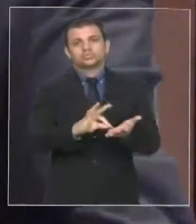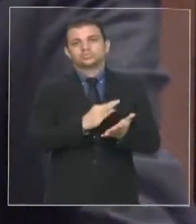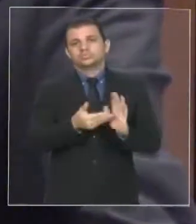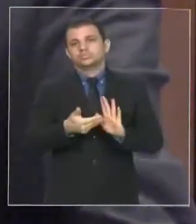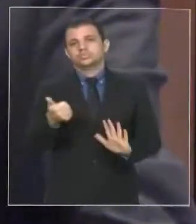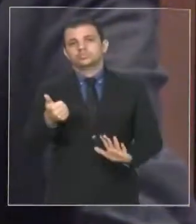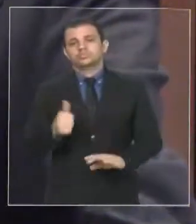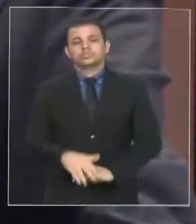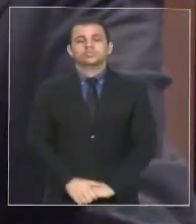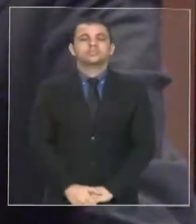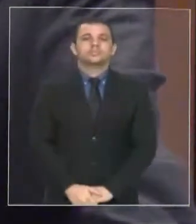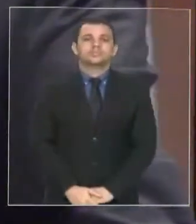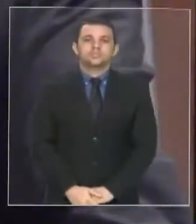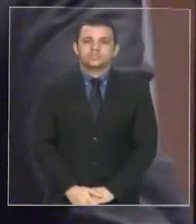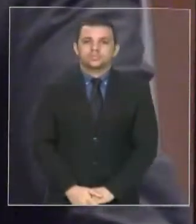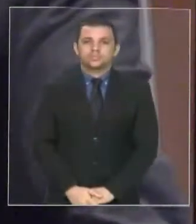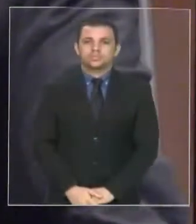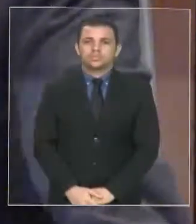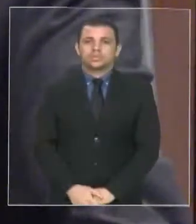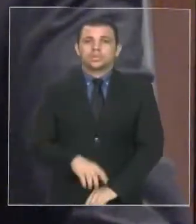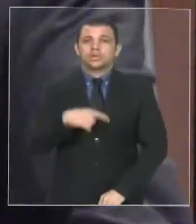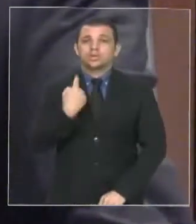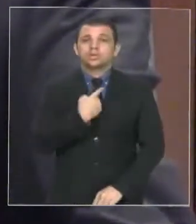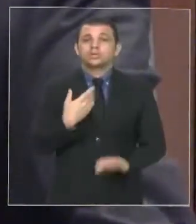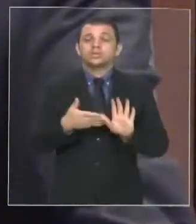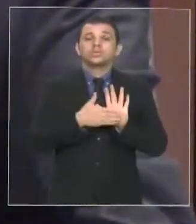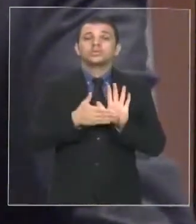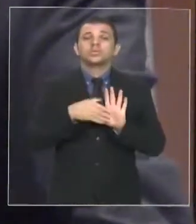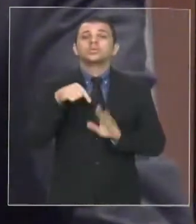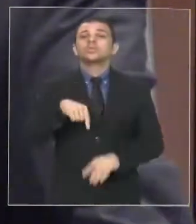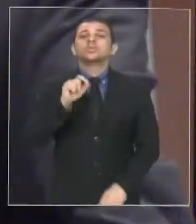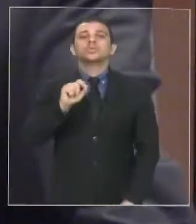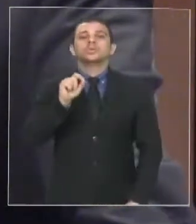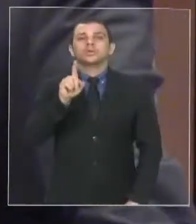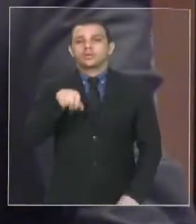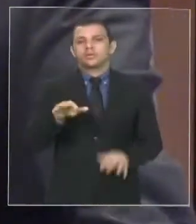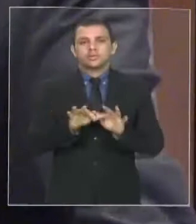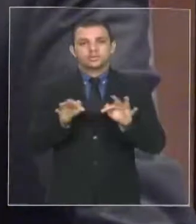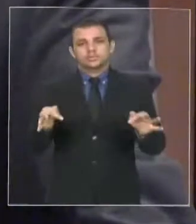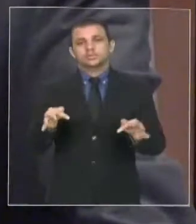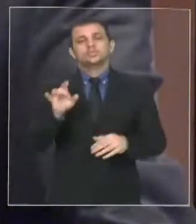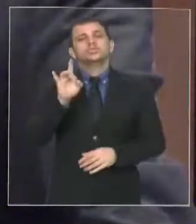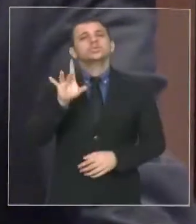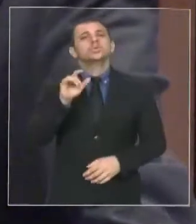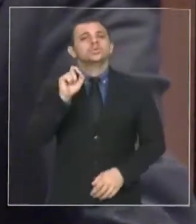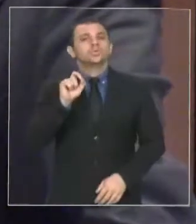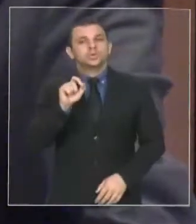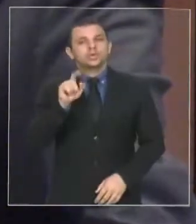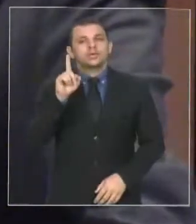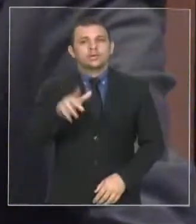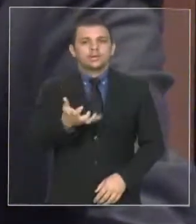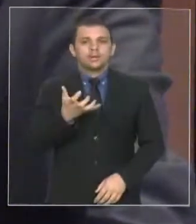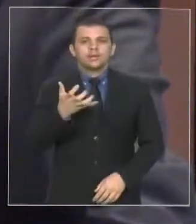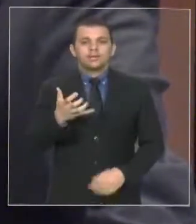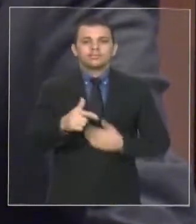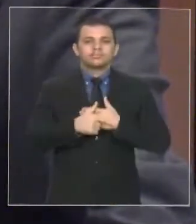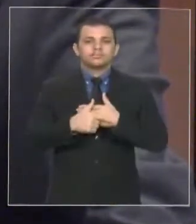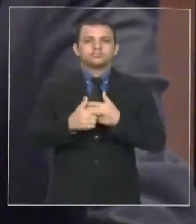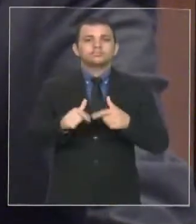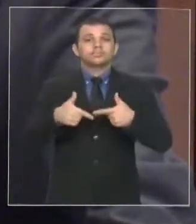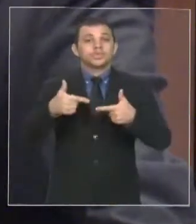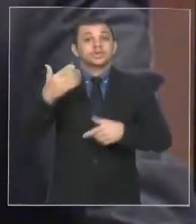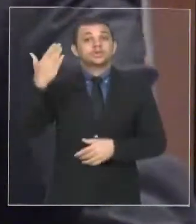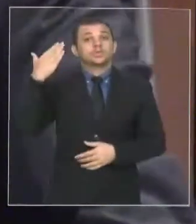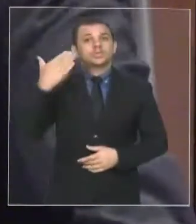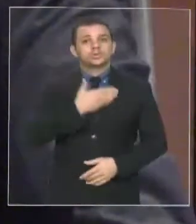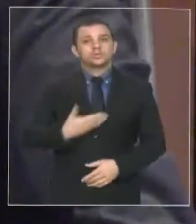O que nós estamos propondo aqui é simples, é simplesmente fazer prevalecer o que um dia o governador